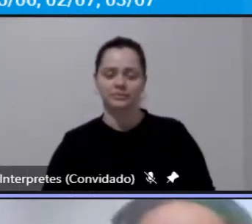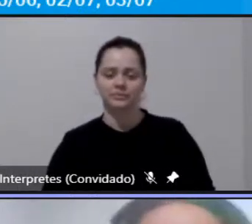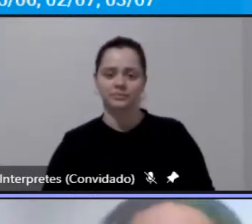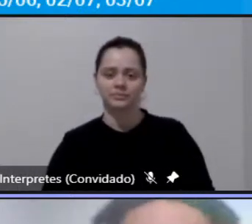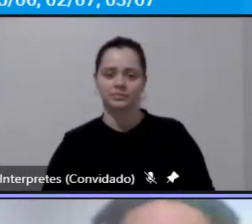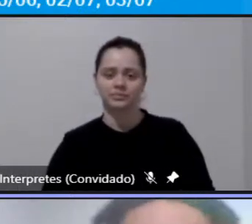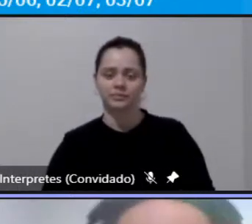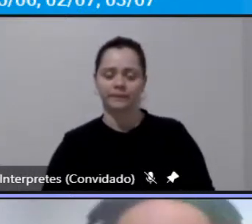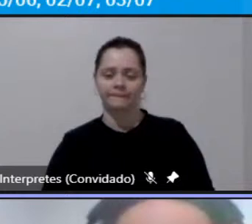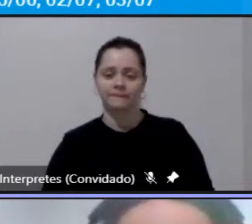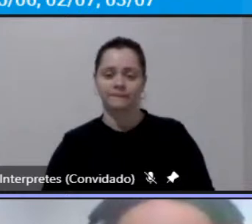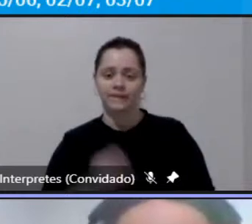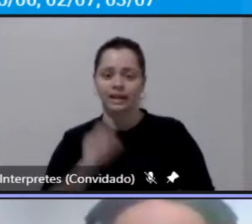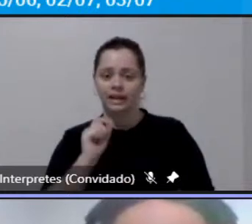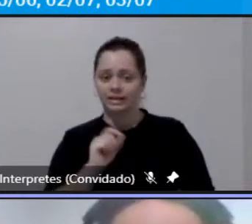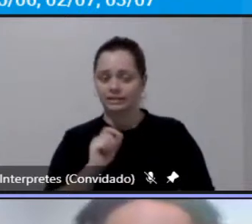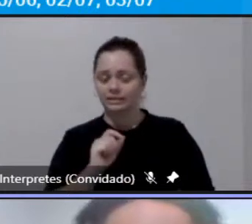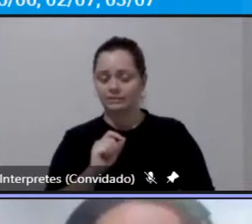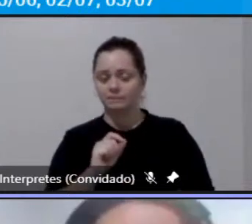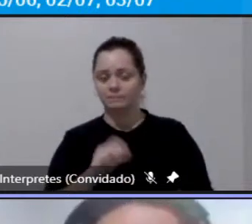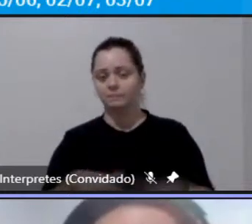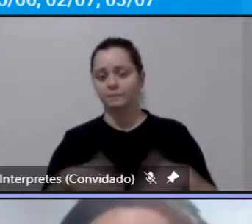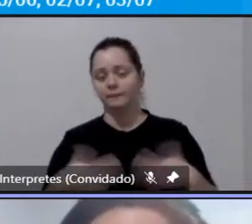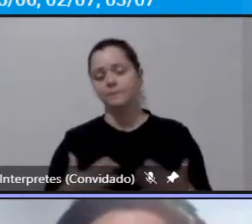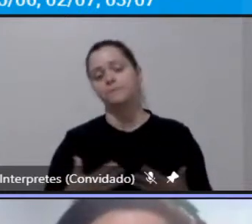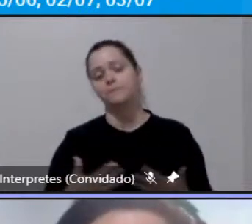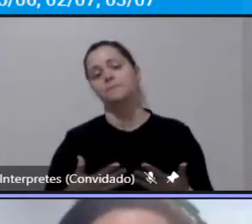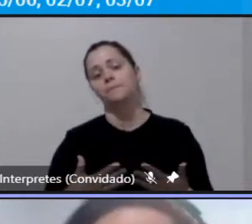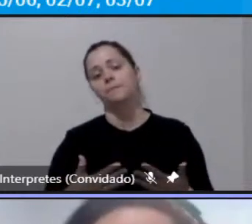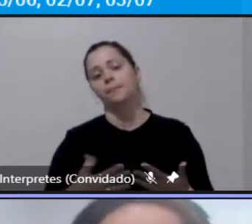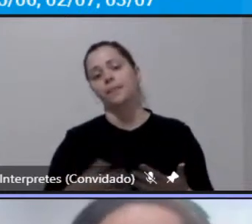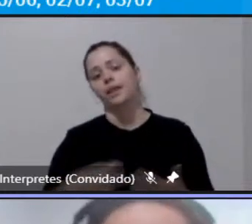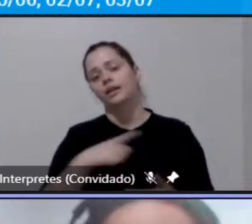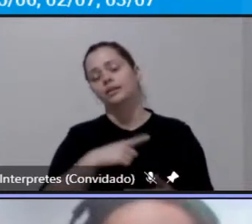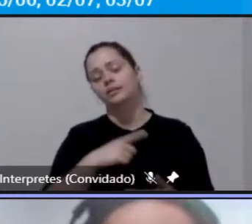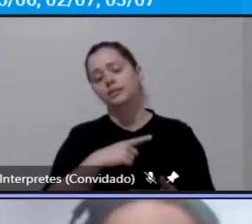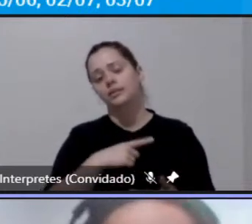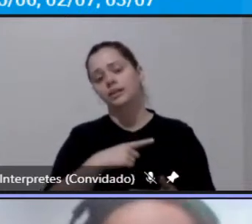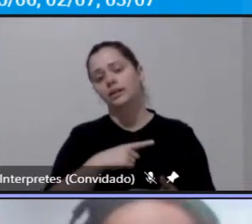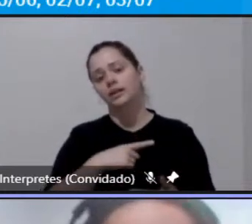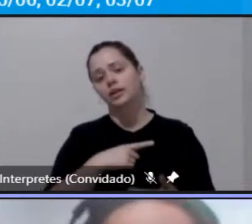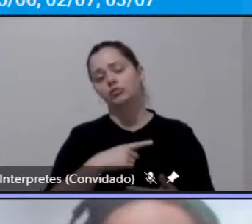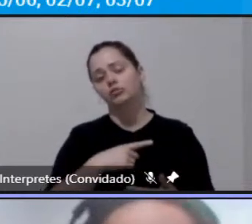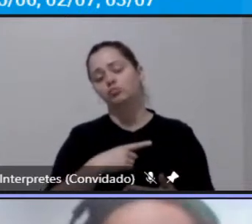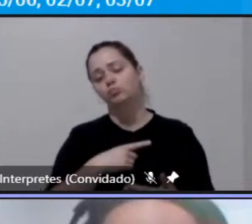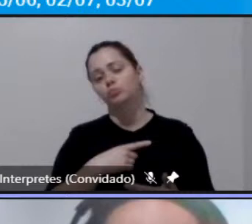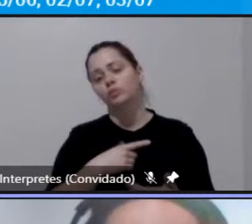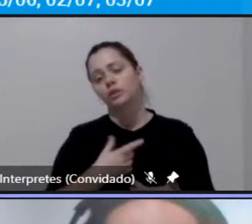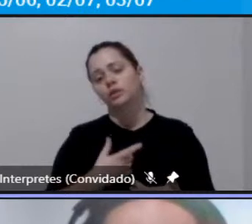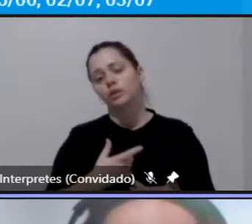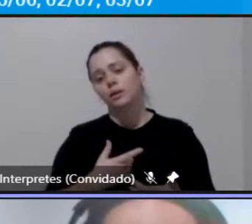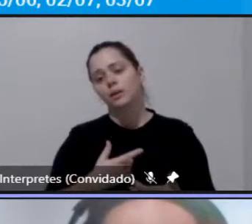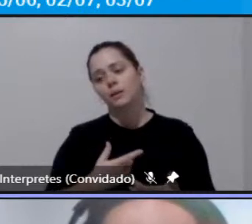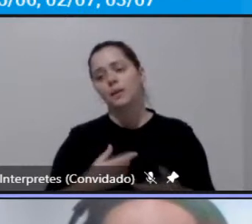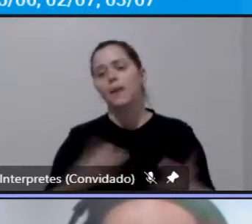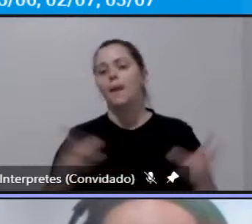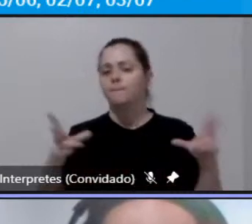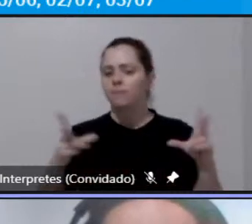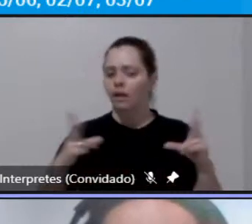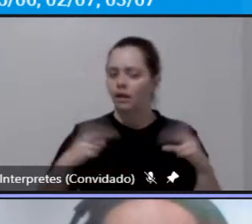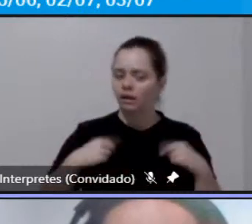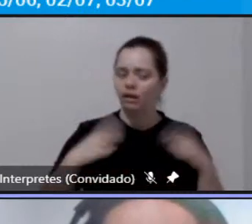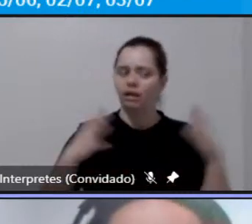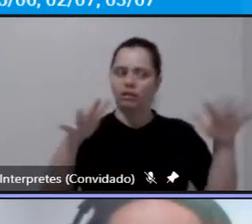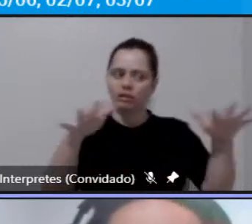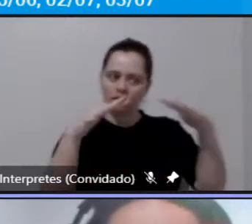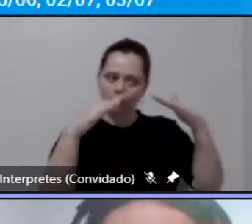aqui é é um outro ponto que que merece atenção em relação